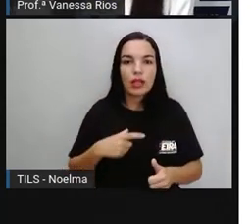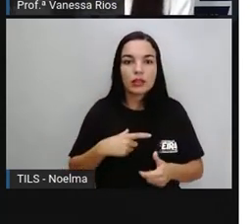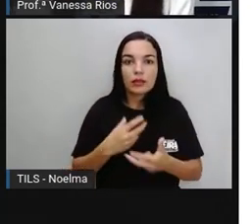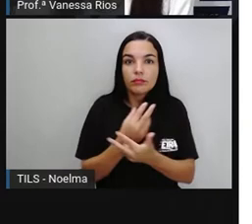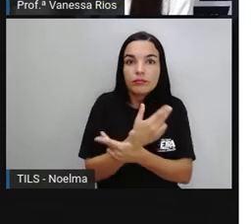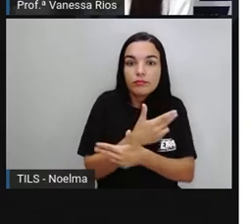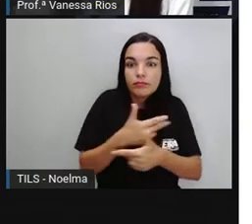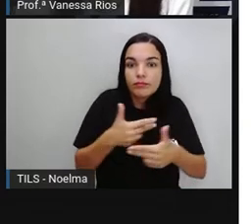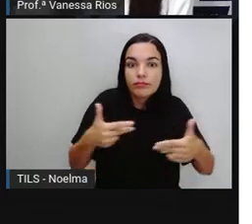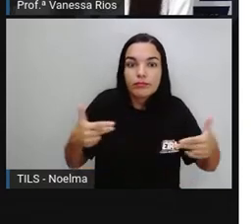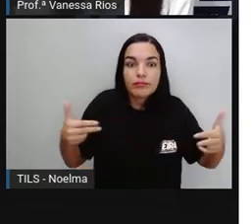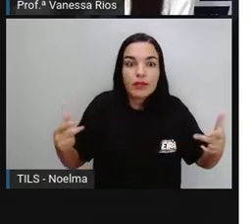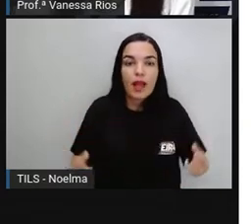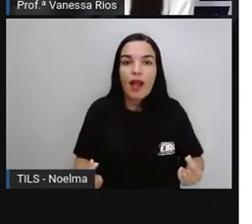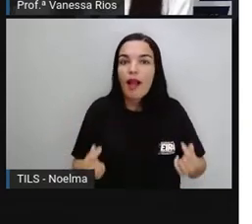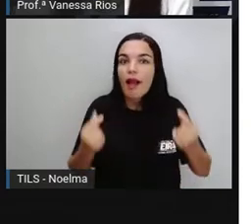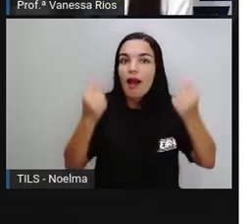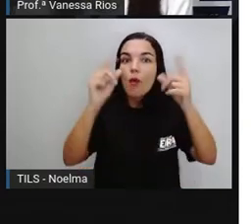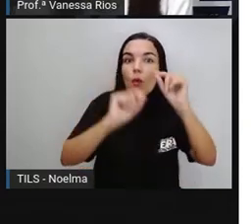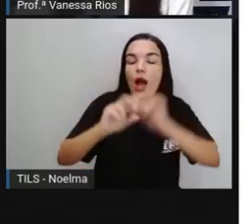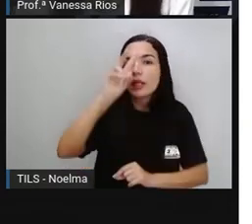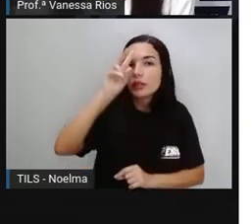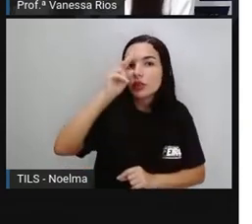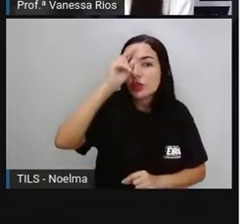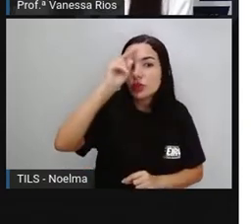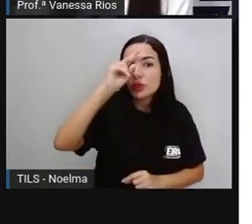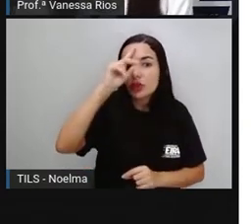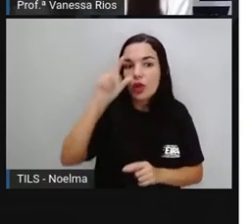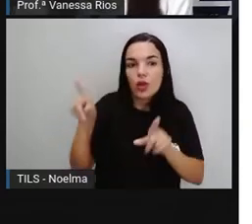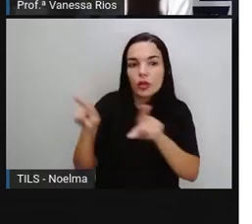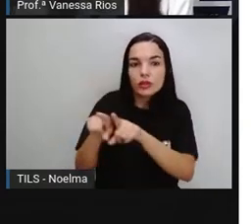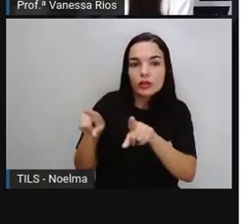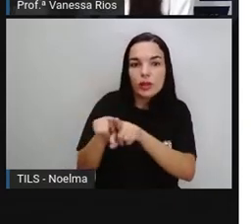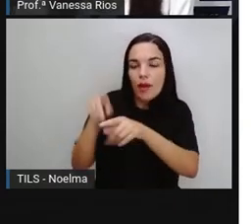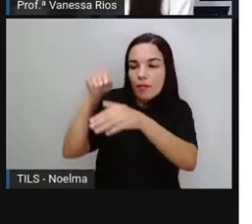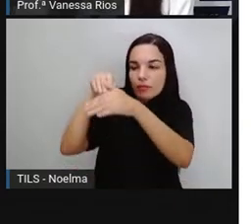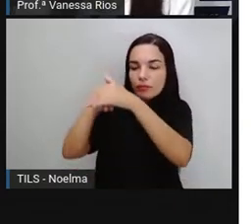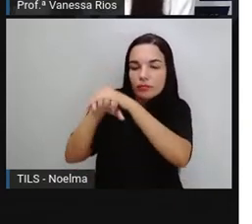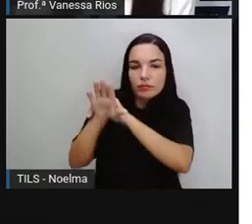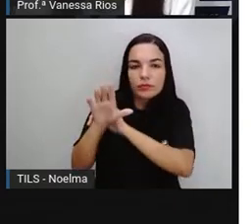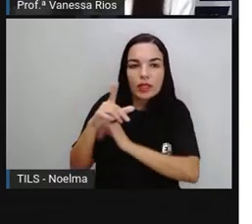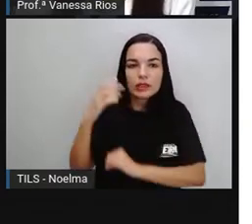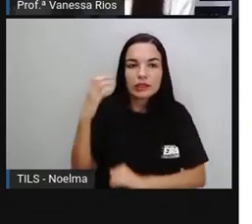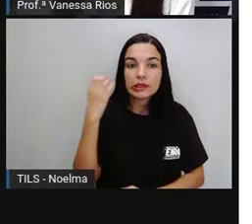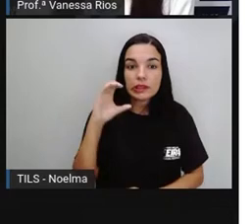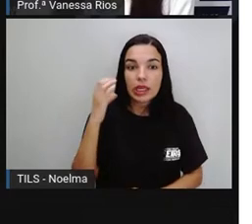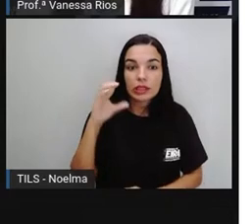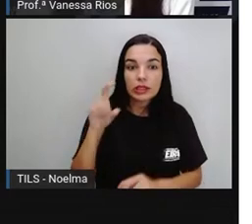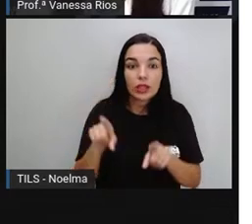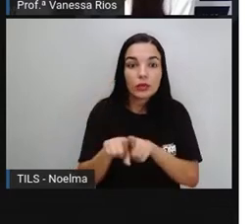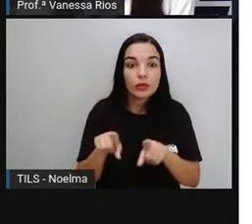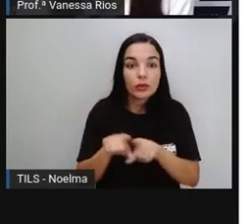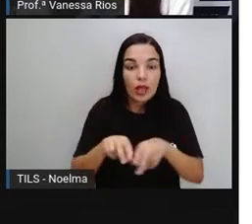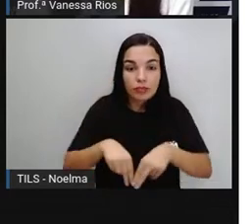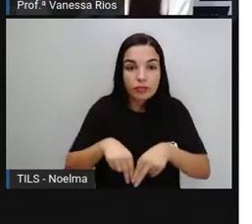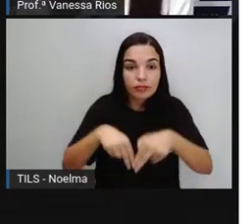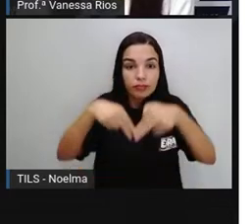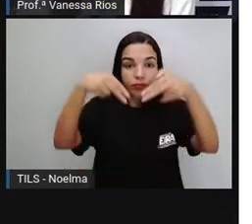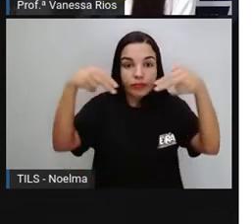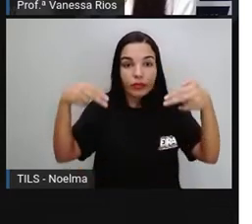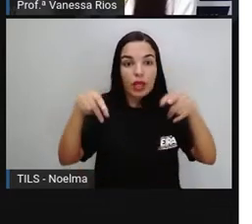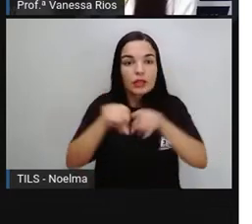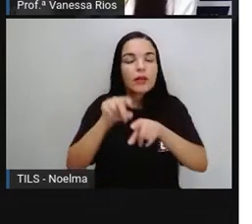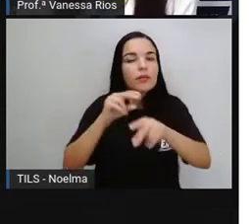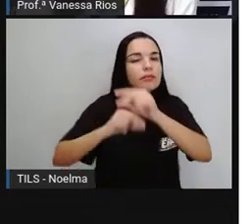e universal valor histórico, estético, arqueológico, científico, etnológico ou